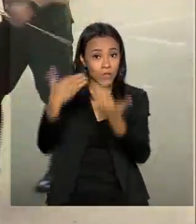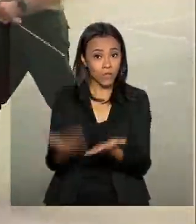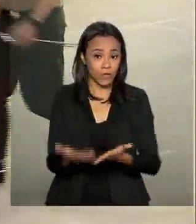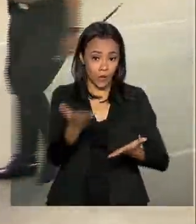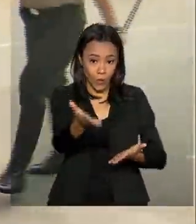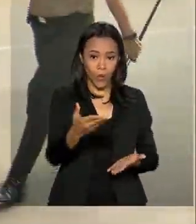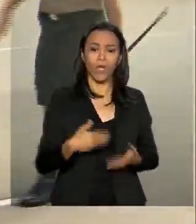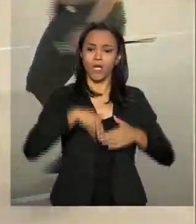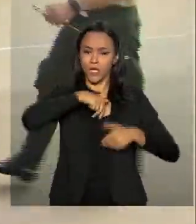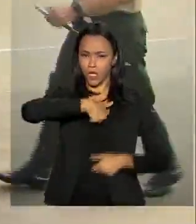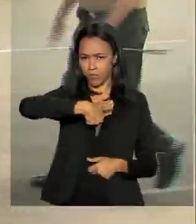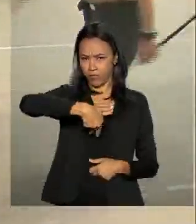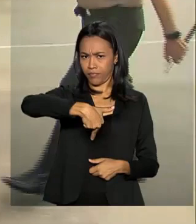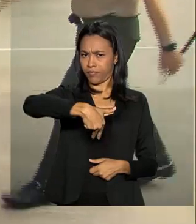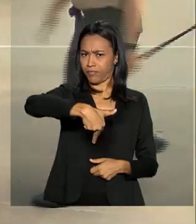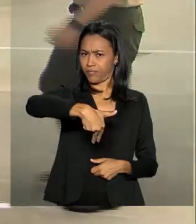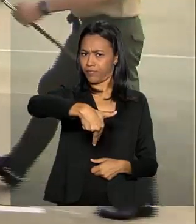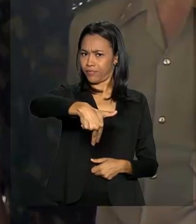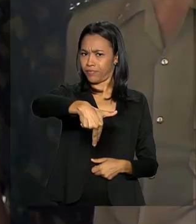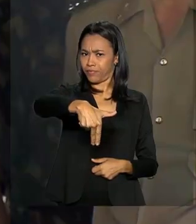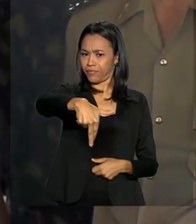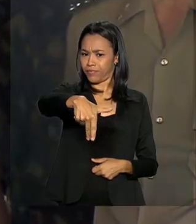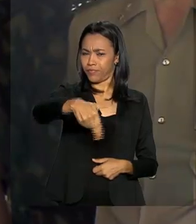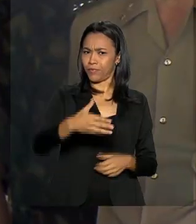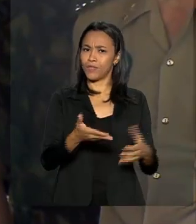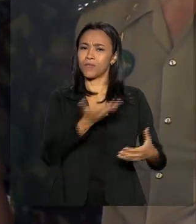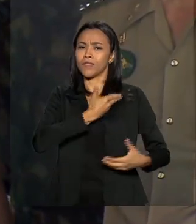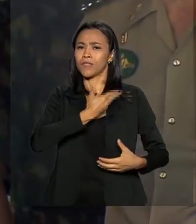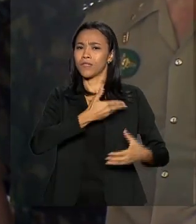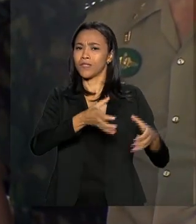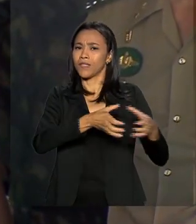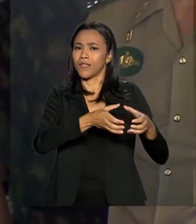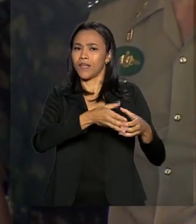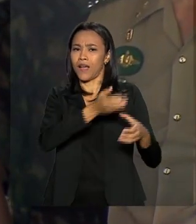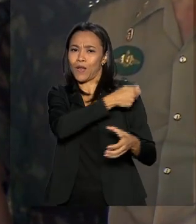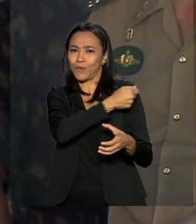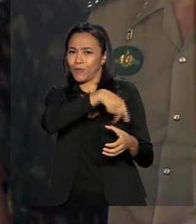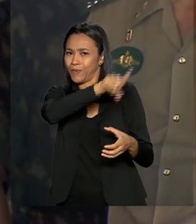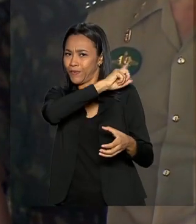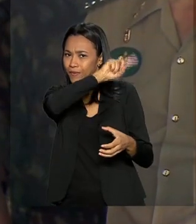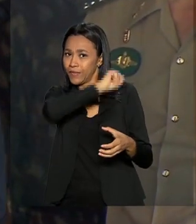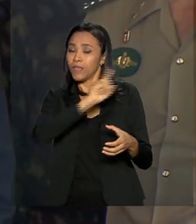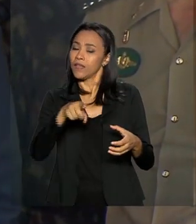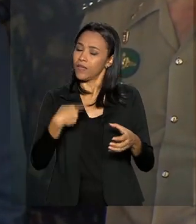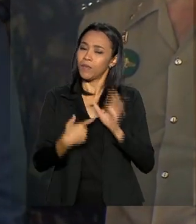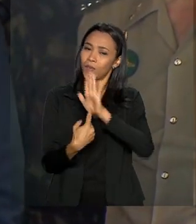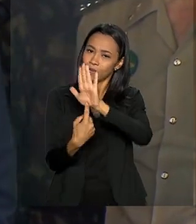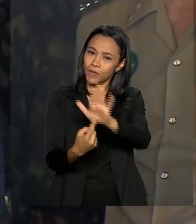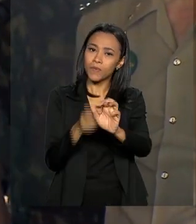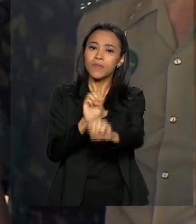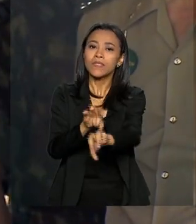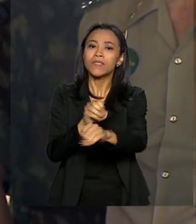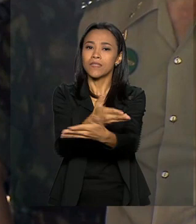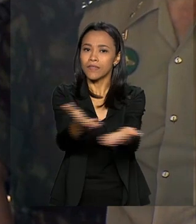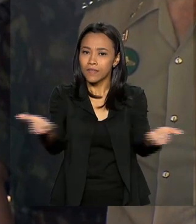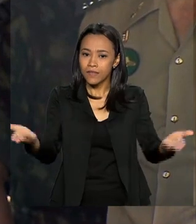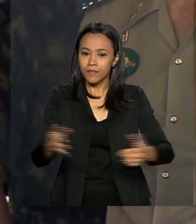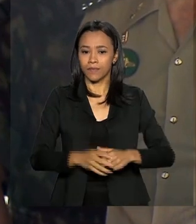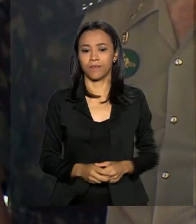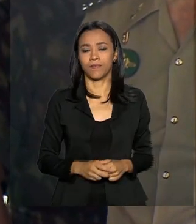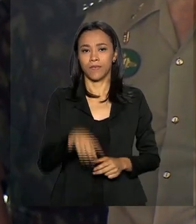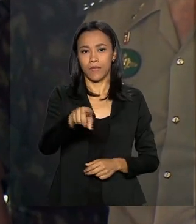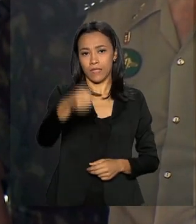desfilou à frente de sua antiga turma. No discurso, deixou um ensinamento aos jovens estudantes. Eu sempre